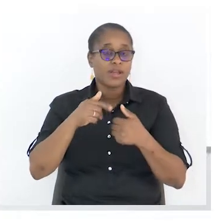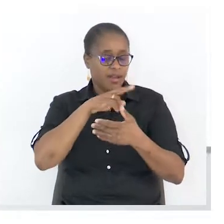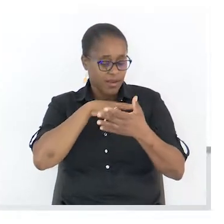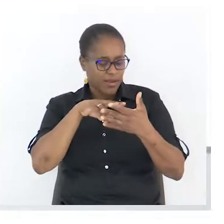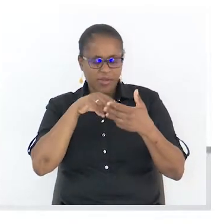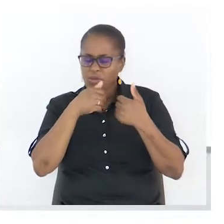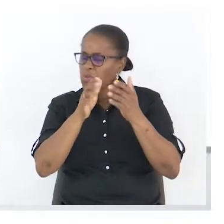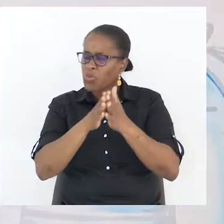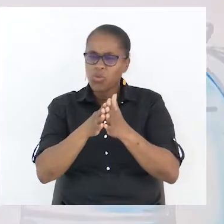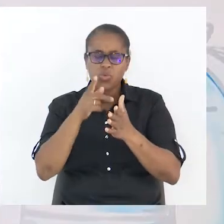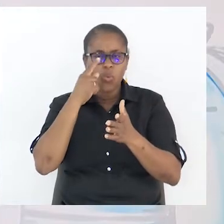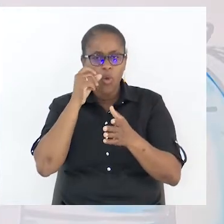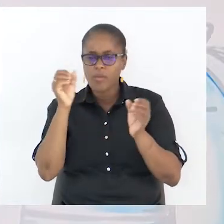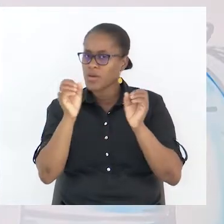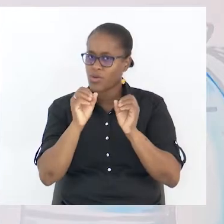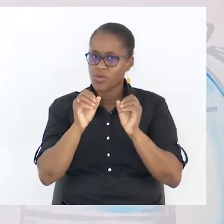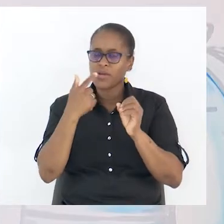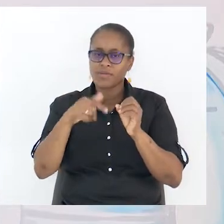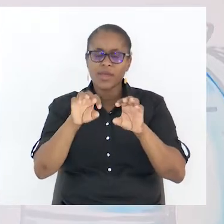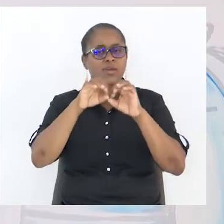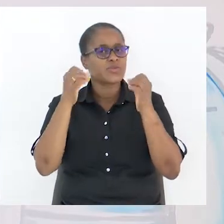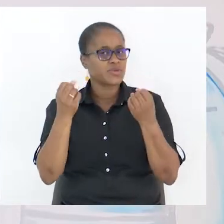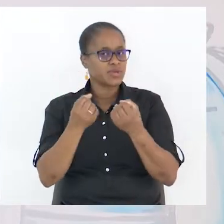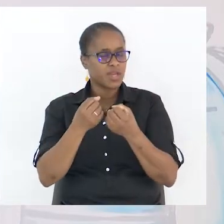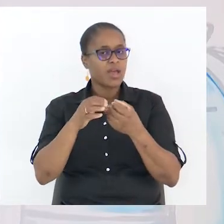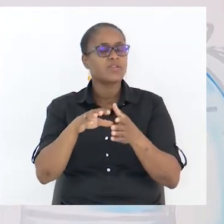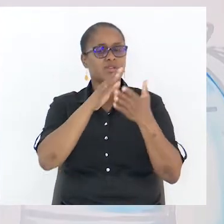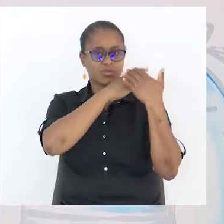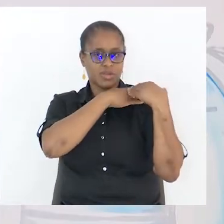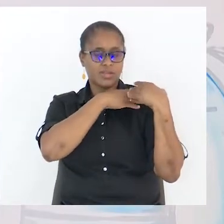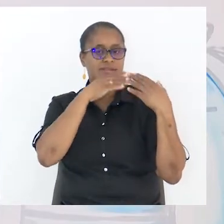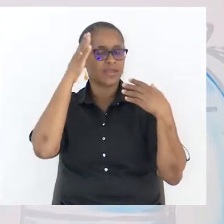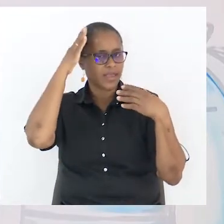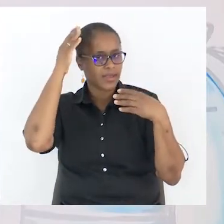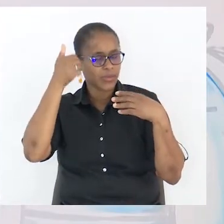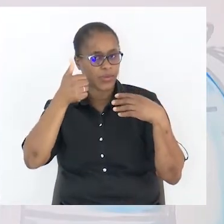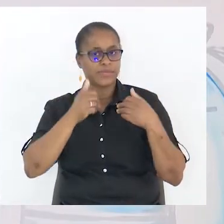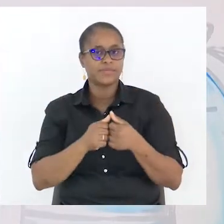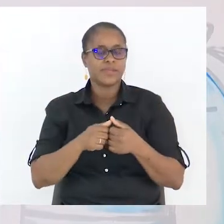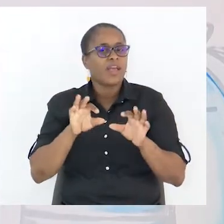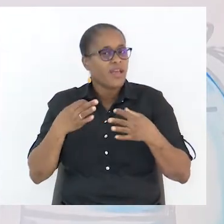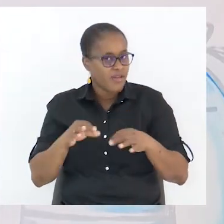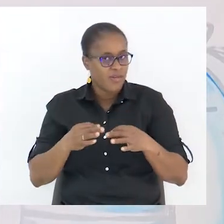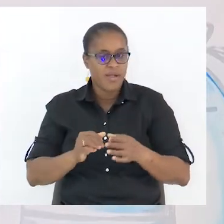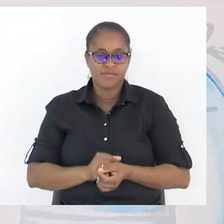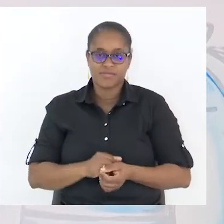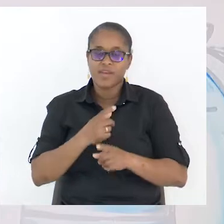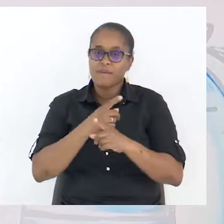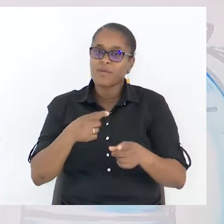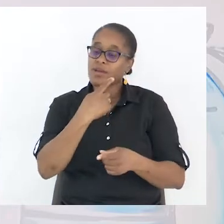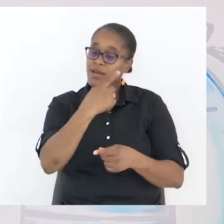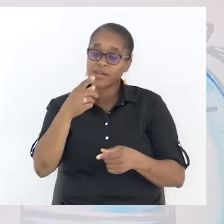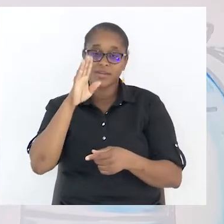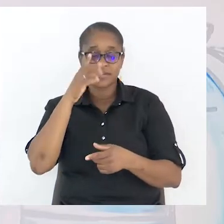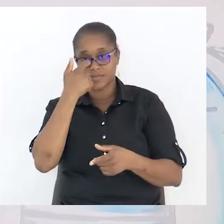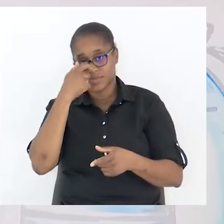intelectuais. É normal, porque cada ser é um ser. Nem todos podem ser artistas. Nem todos podem ser